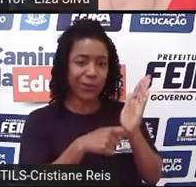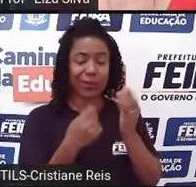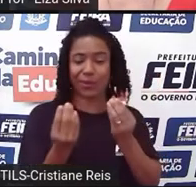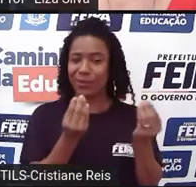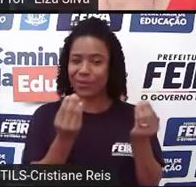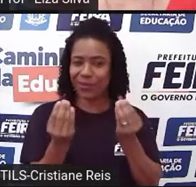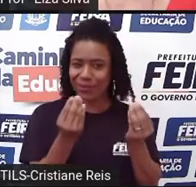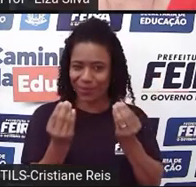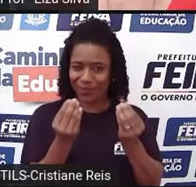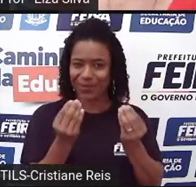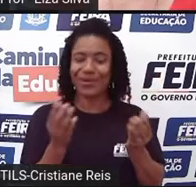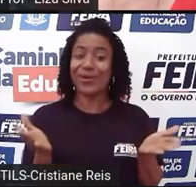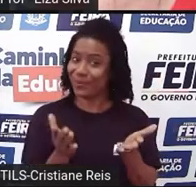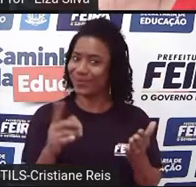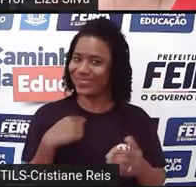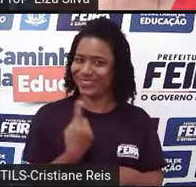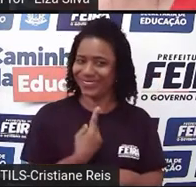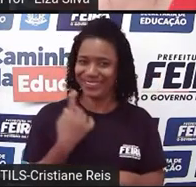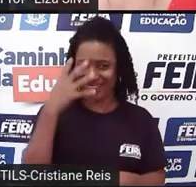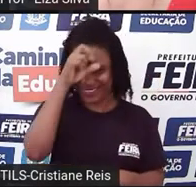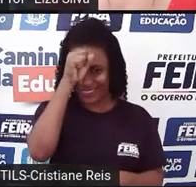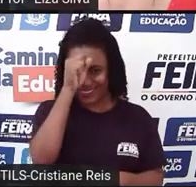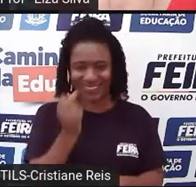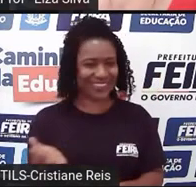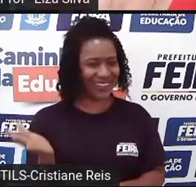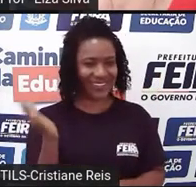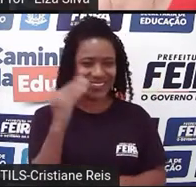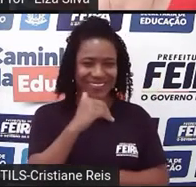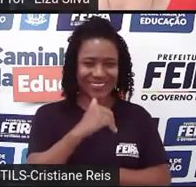aprender hoje juntos. Ok? Let's go!